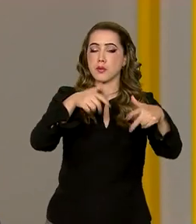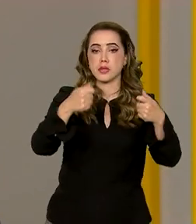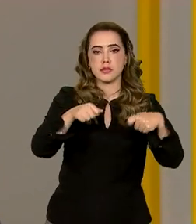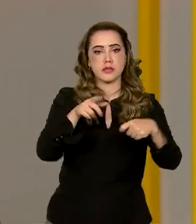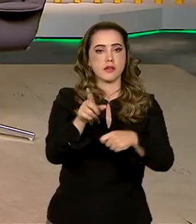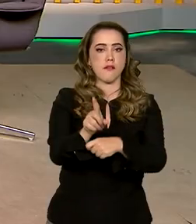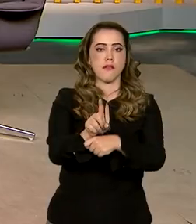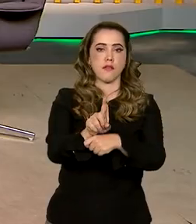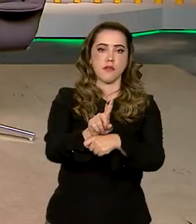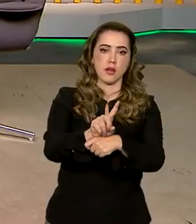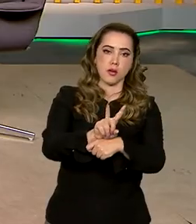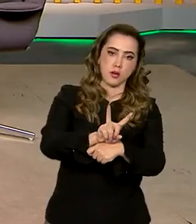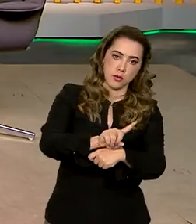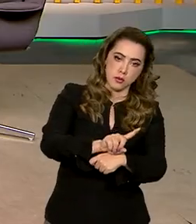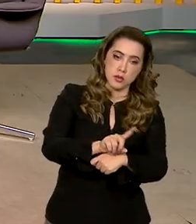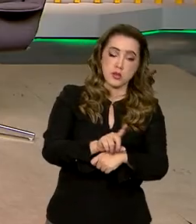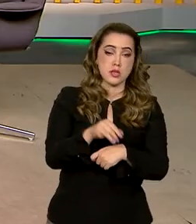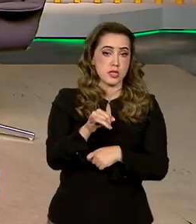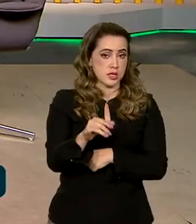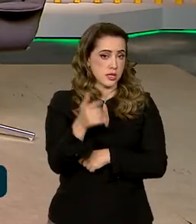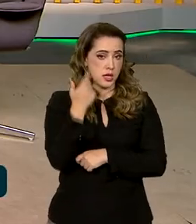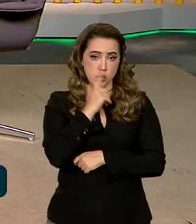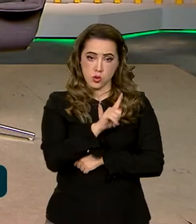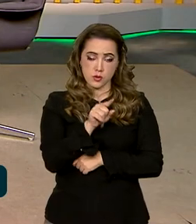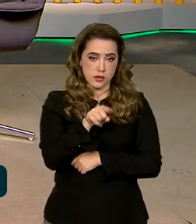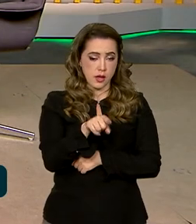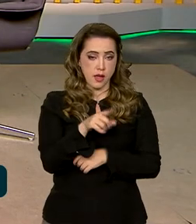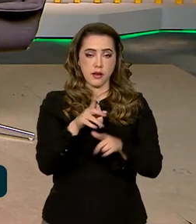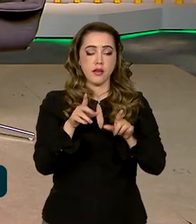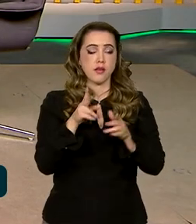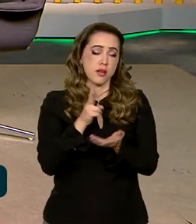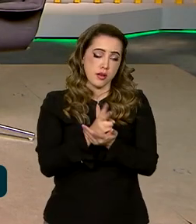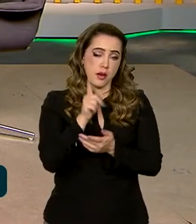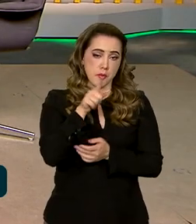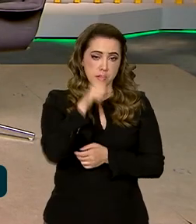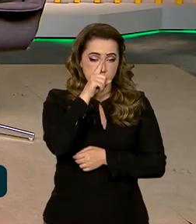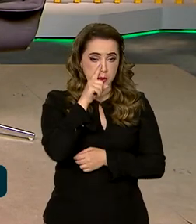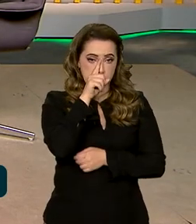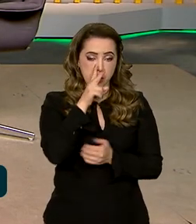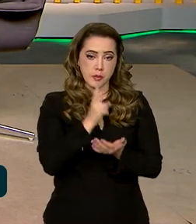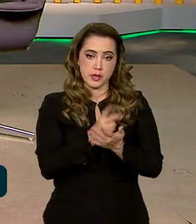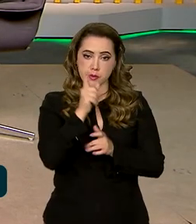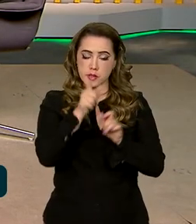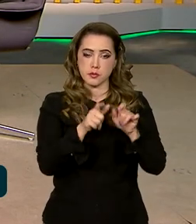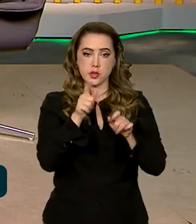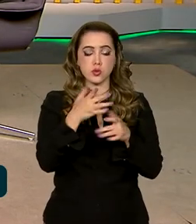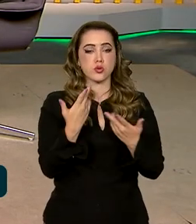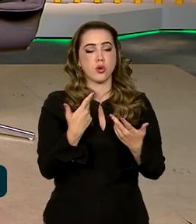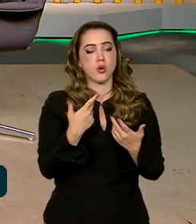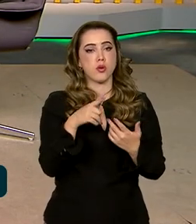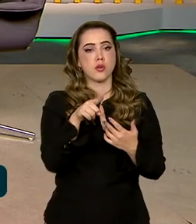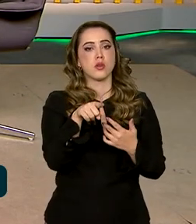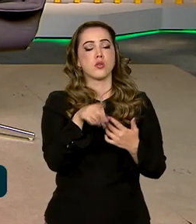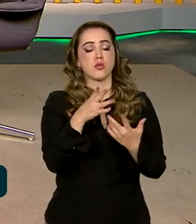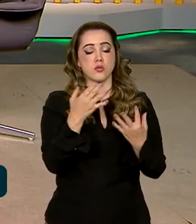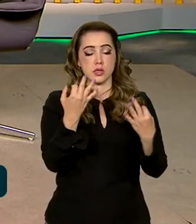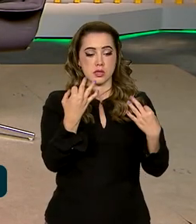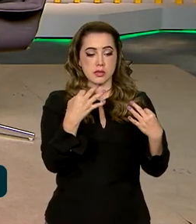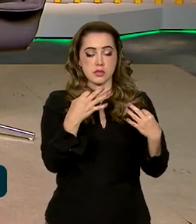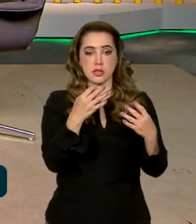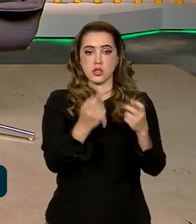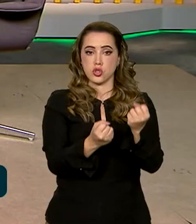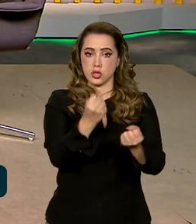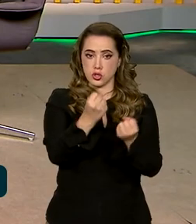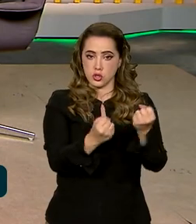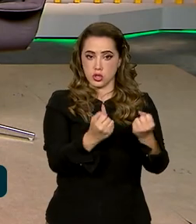ele pode colocar o pedestre em risco, mesmo, veja só, se todos aqueles que se comportam no trânsito se comportem da maneira racional, e a gente